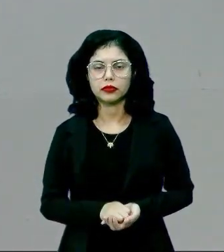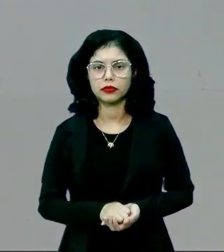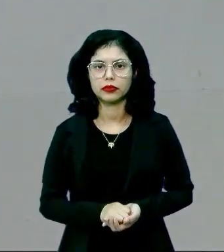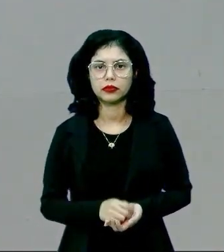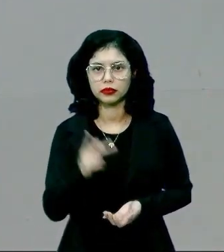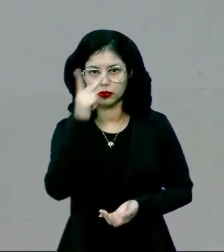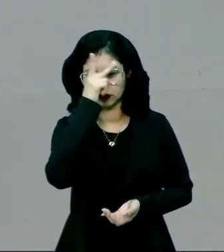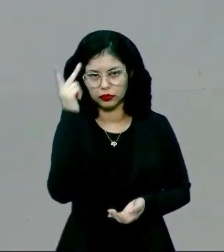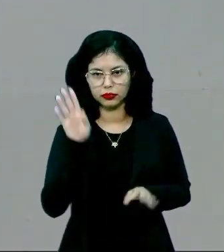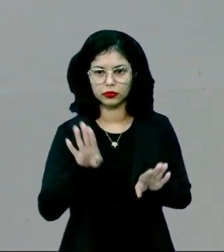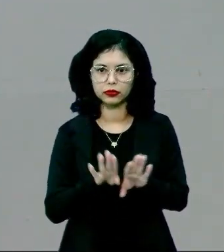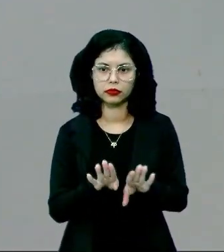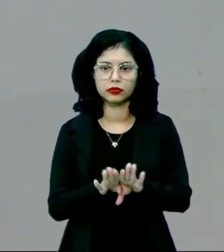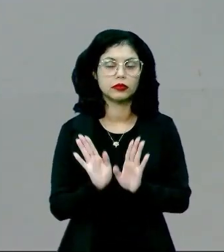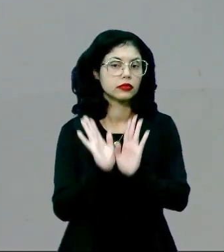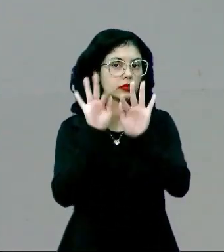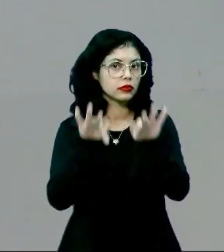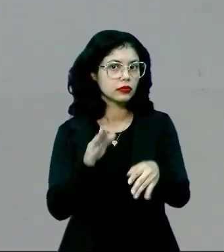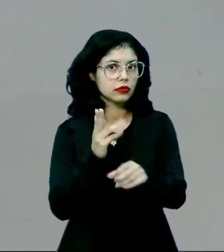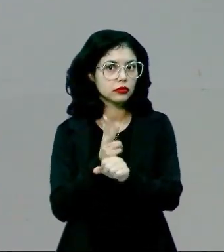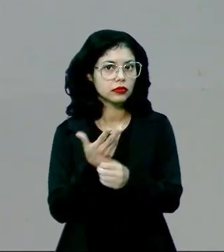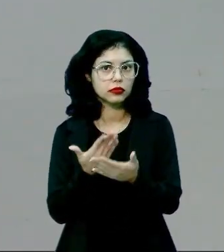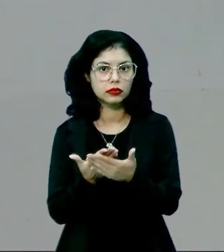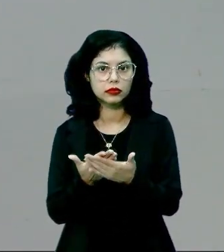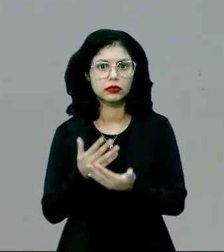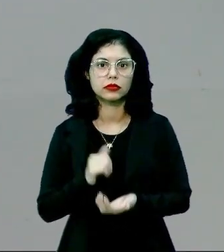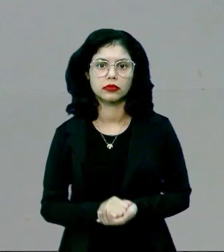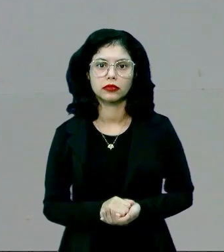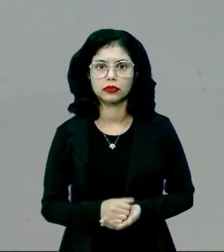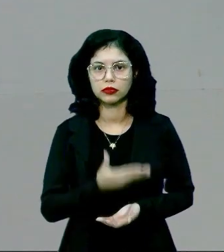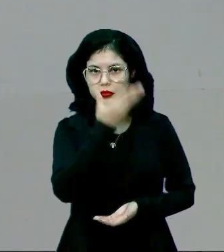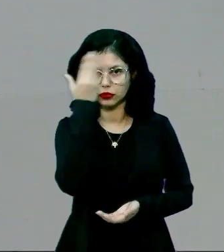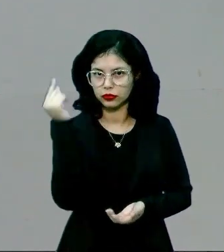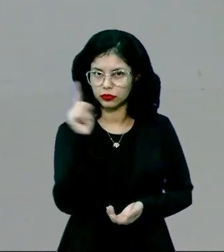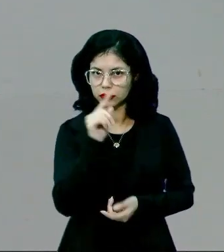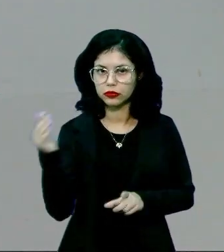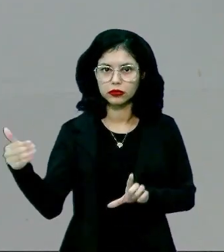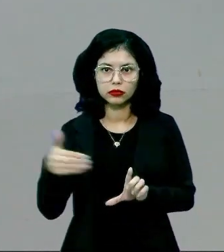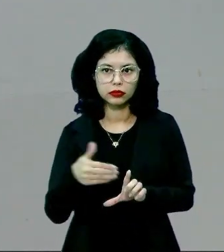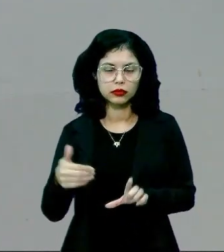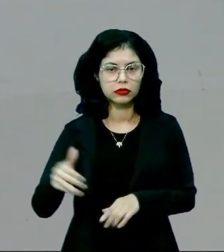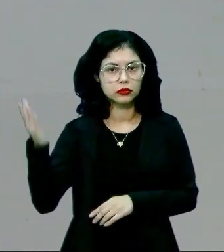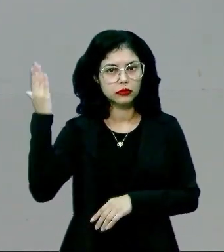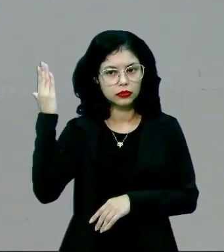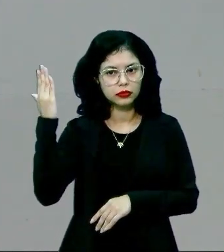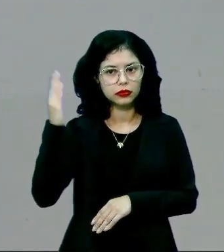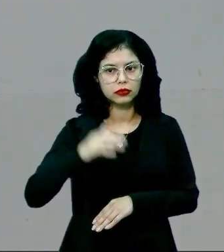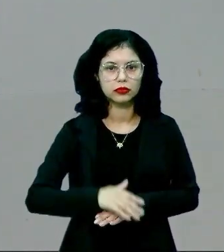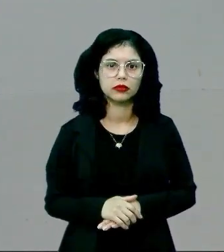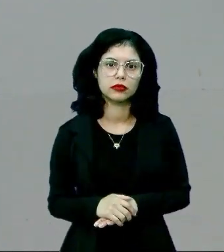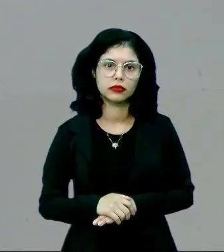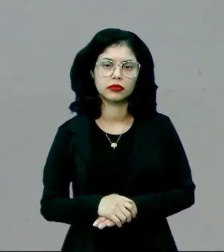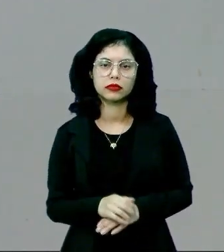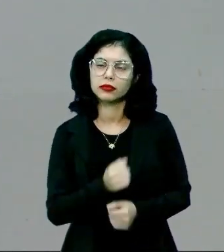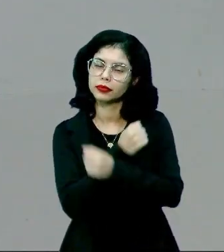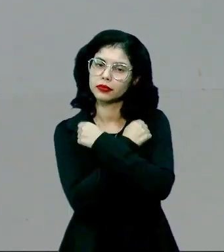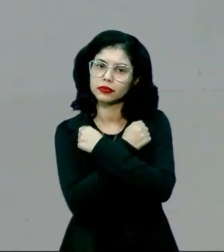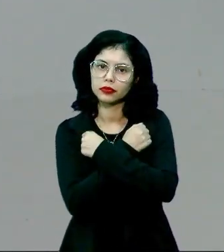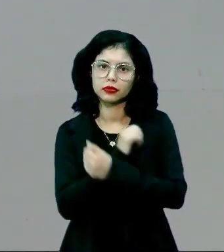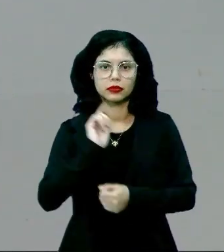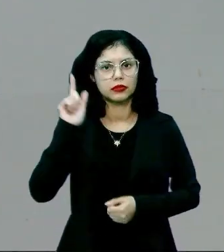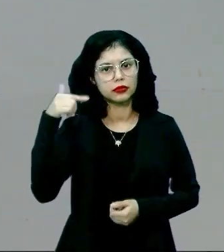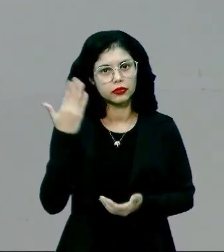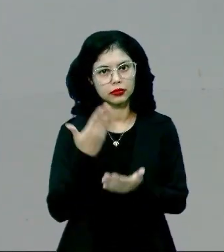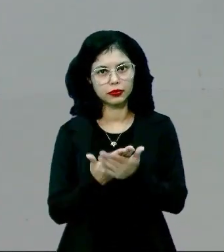muito pessoais. Estou finalizando esta videoaula. Não deixe de acessar as nossas plataformas. Um forte